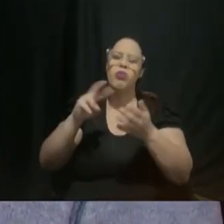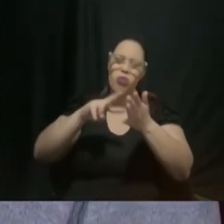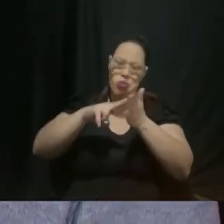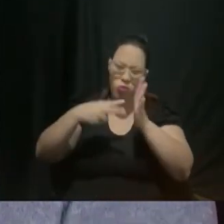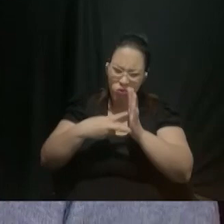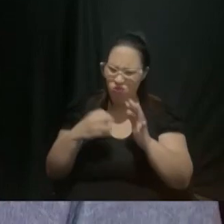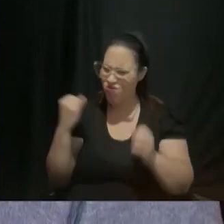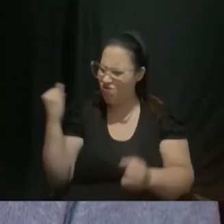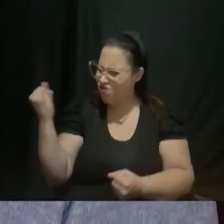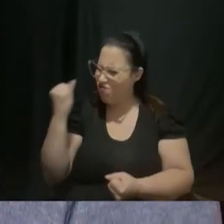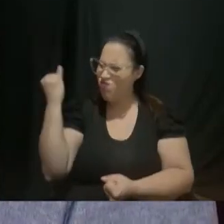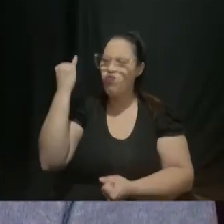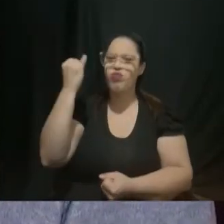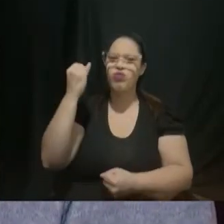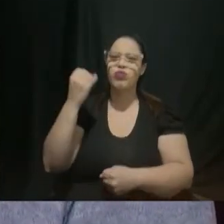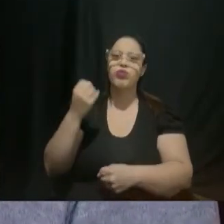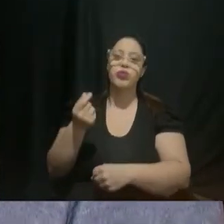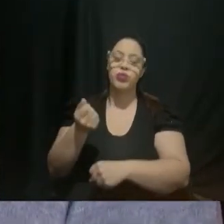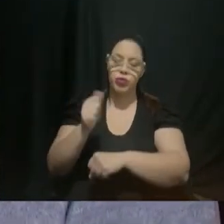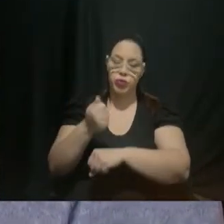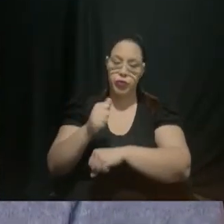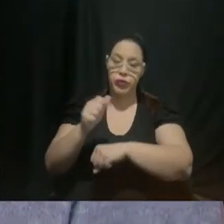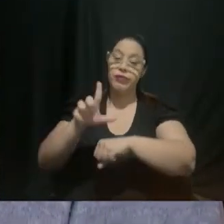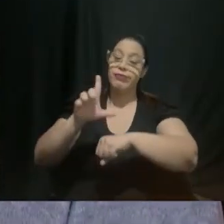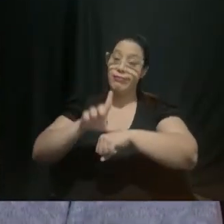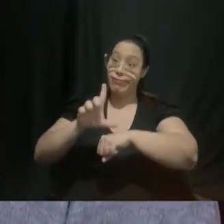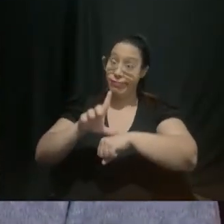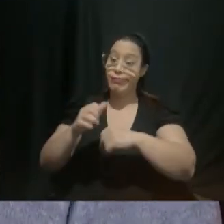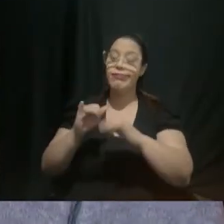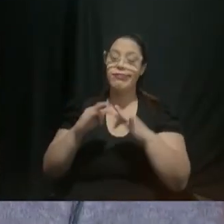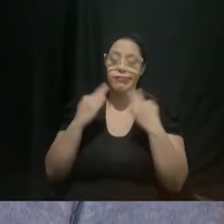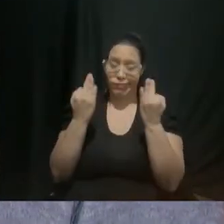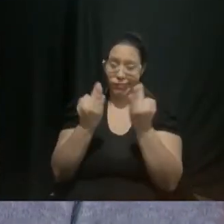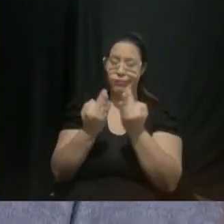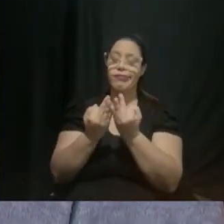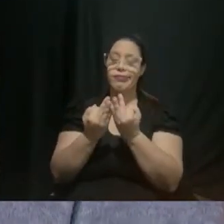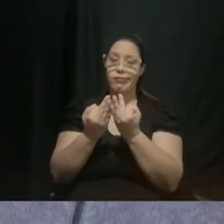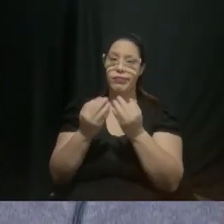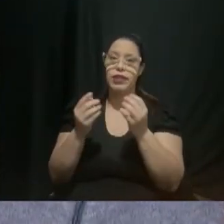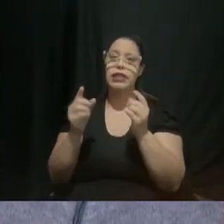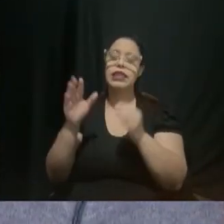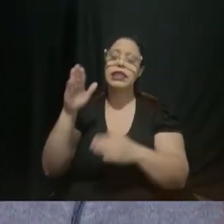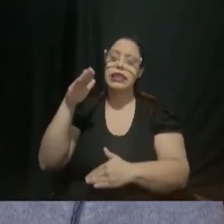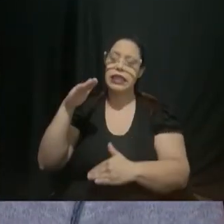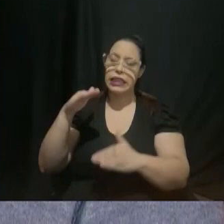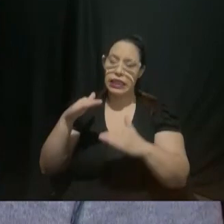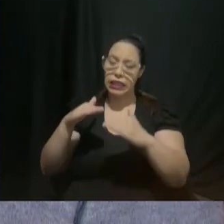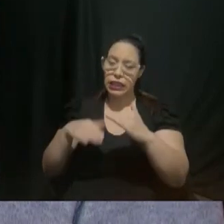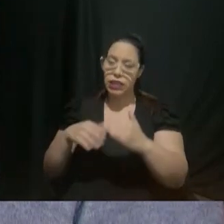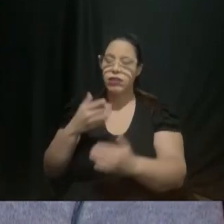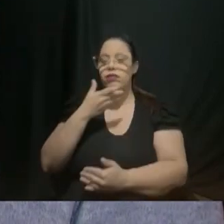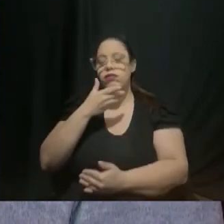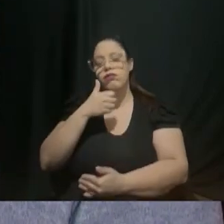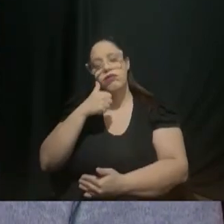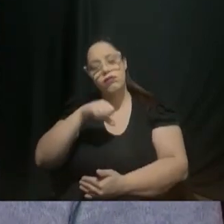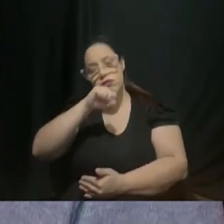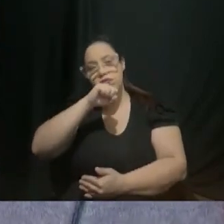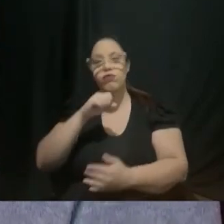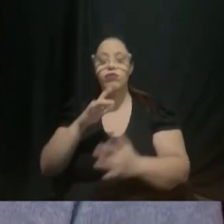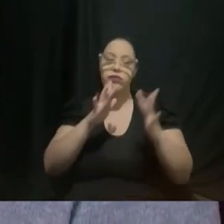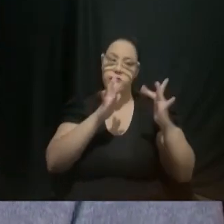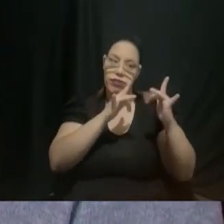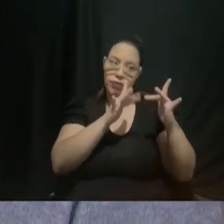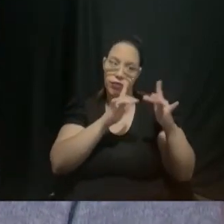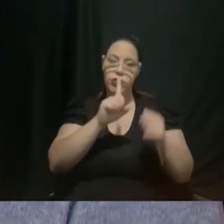comércio e relações às famílias tudo isso mas menos do que dia das mães dia dos namorados e outras datas